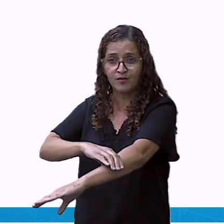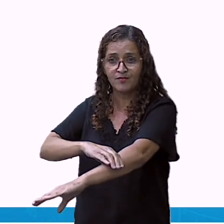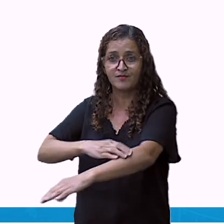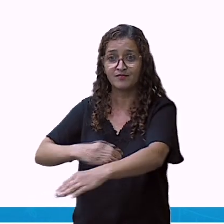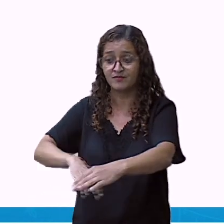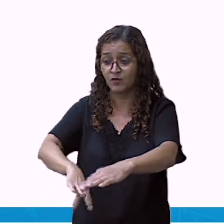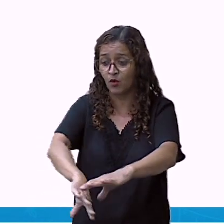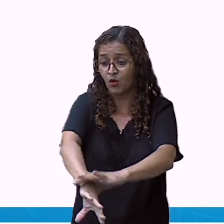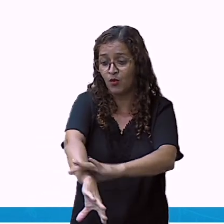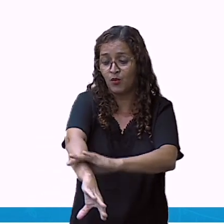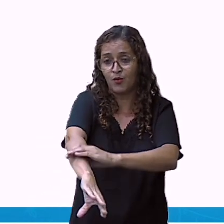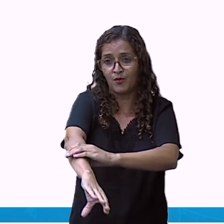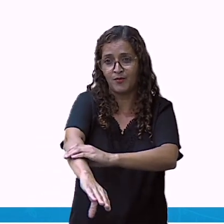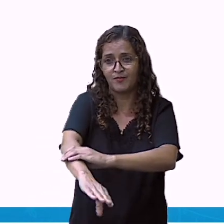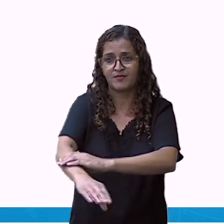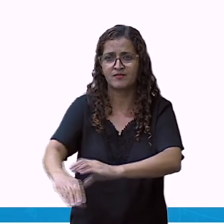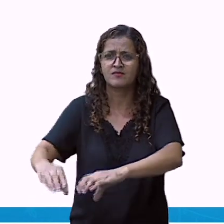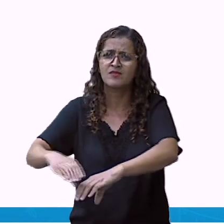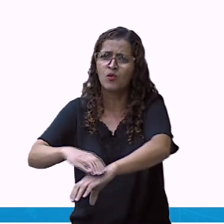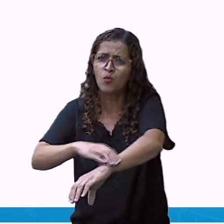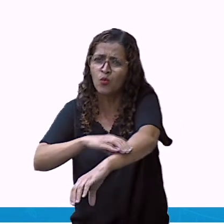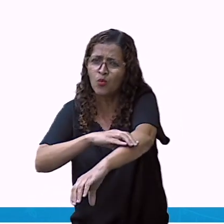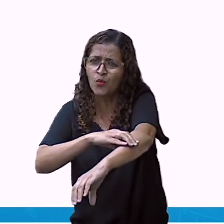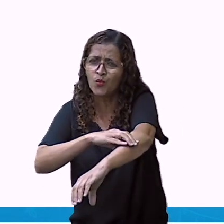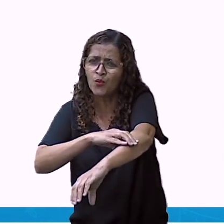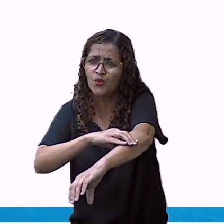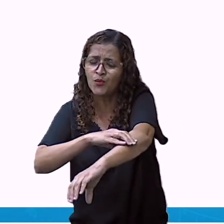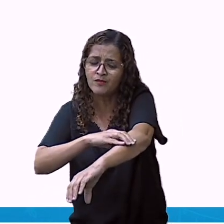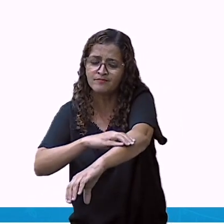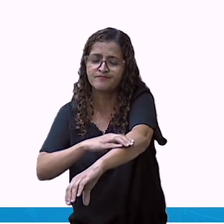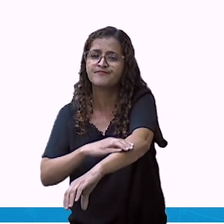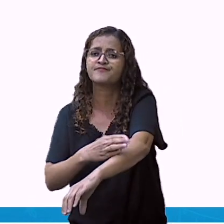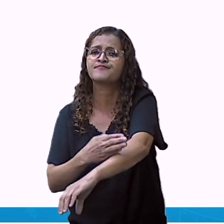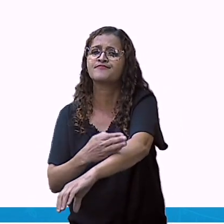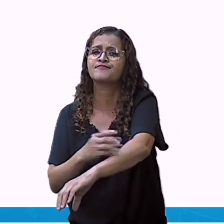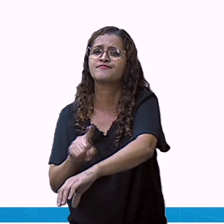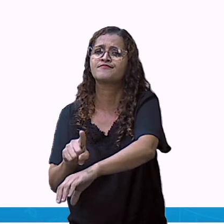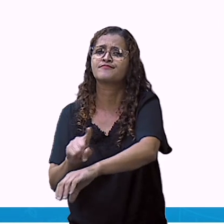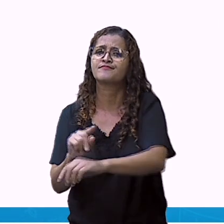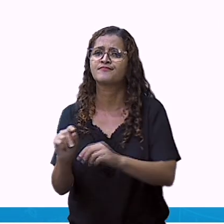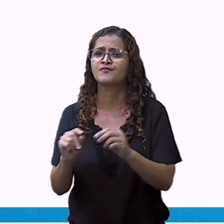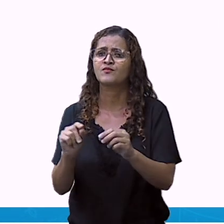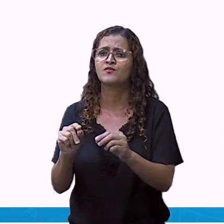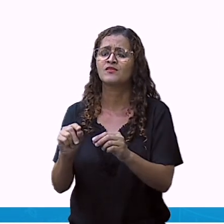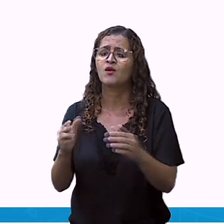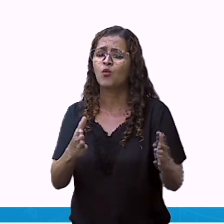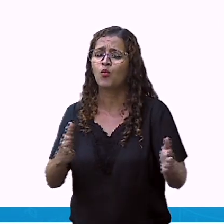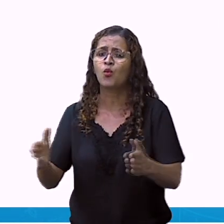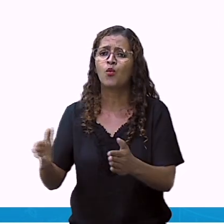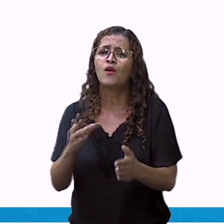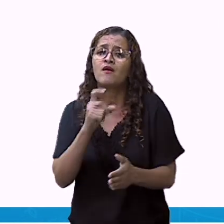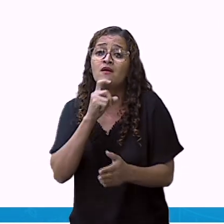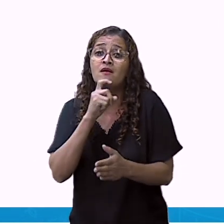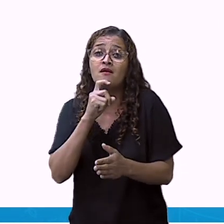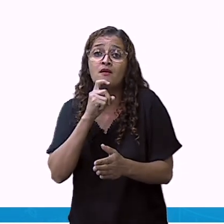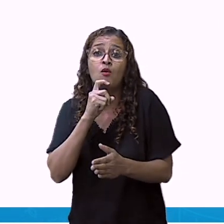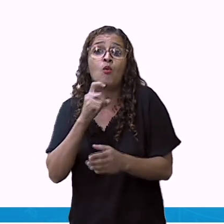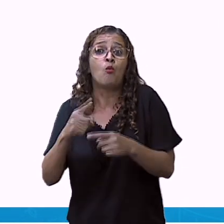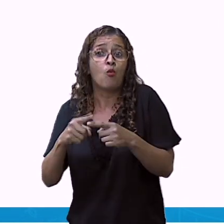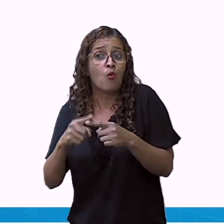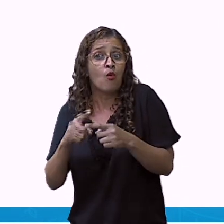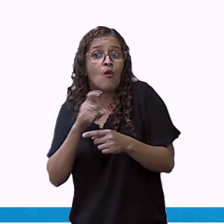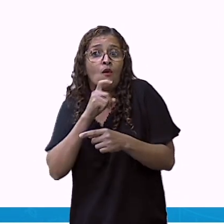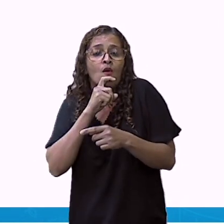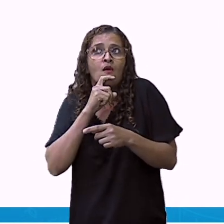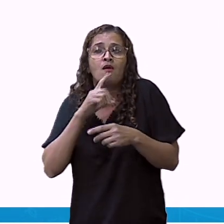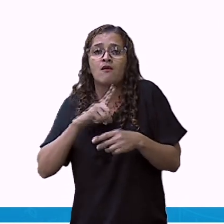inverno. O que que fala na estação do inverno? Que é frio. E agora?